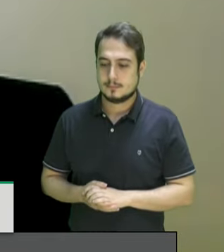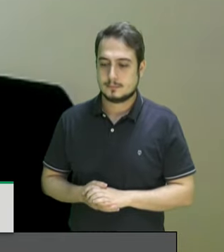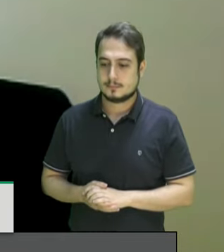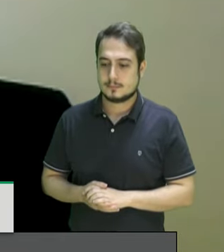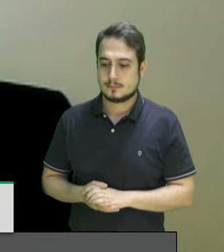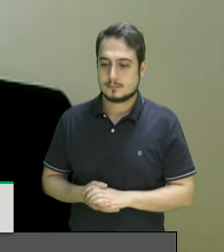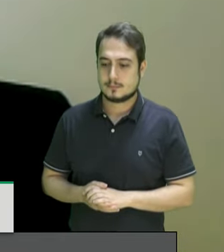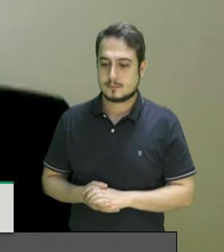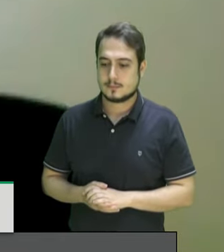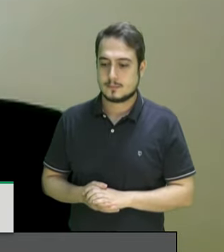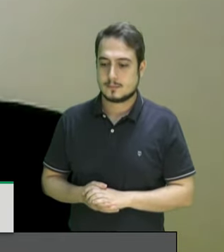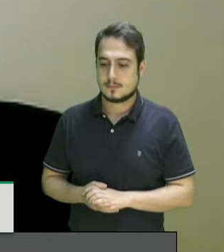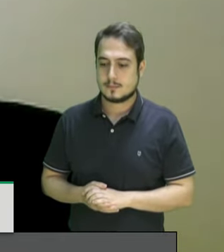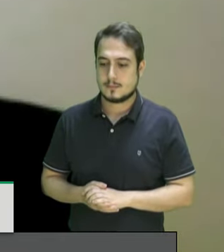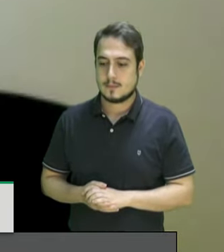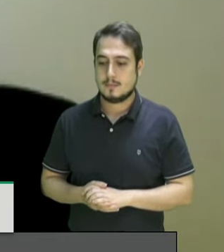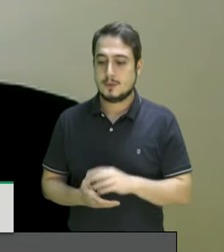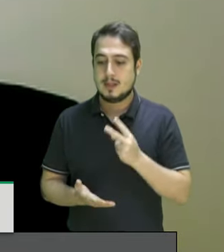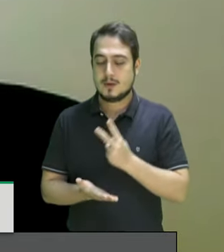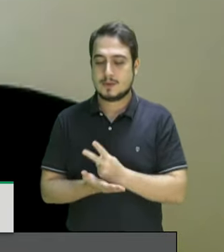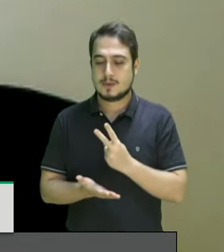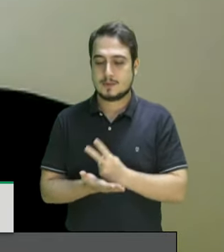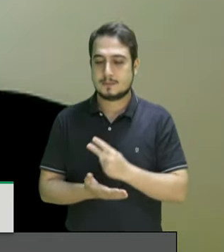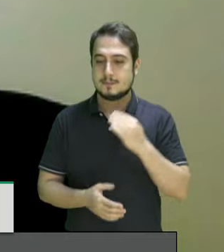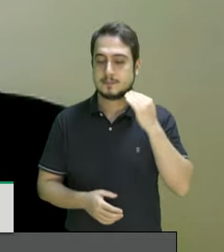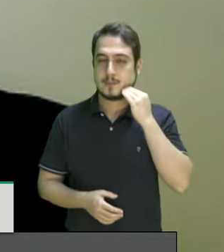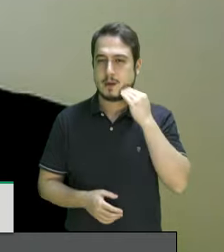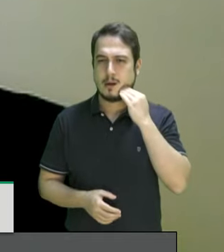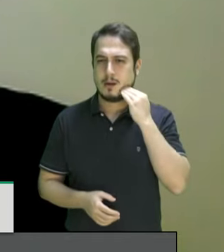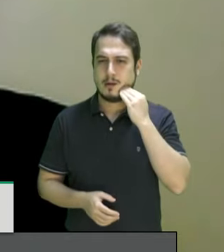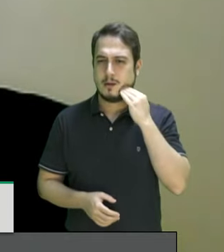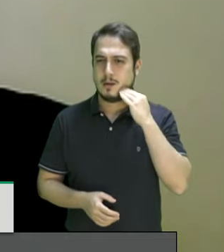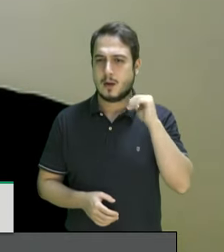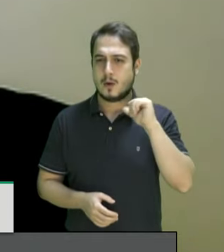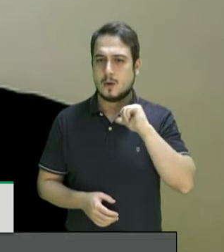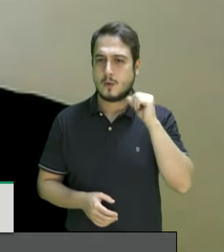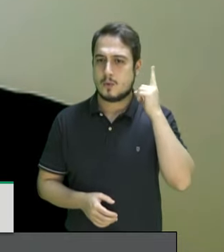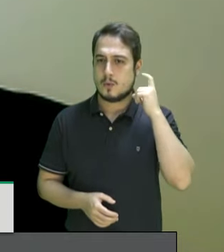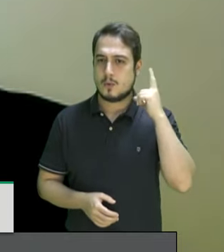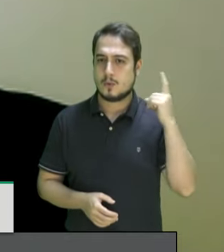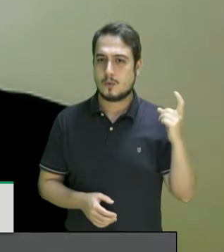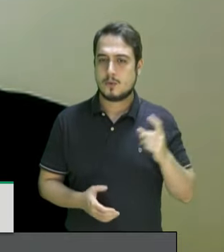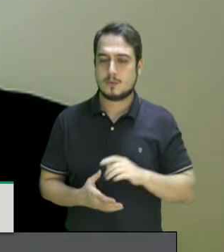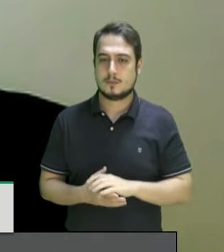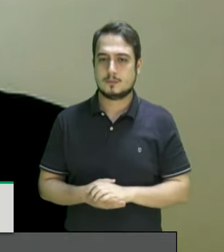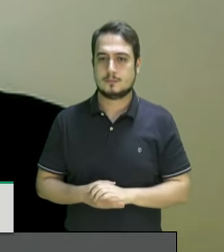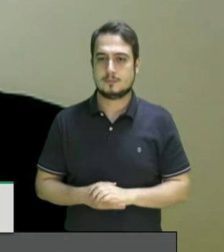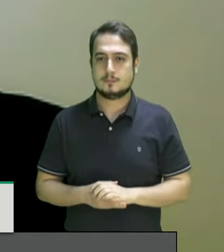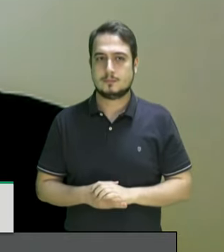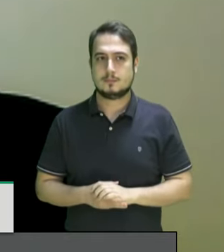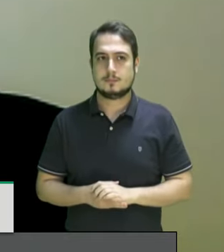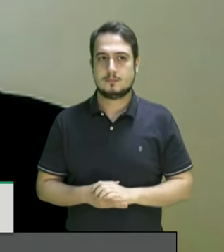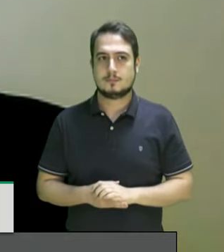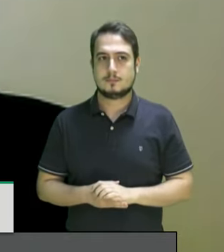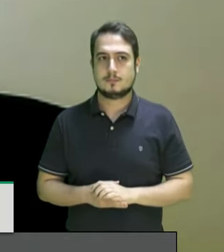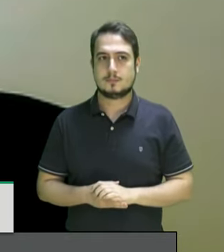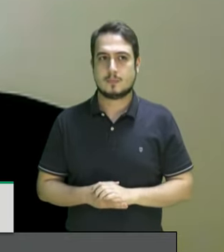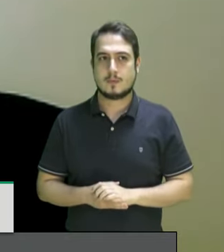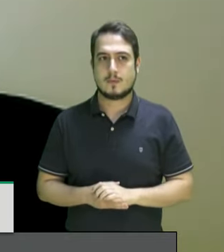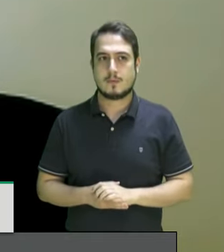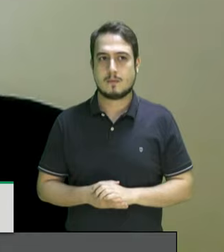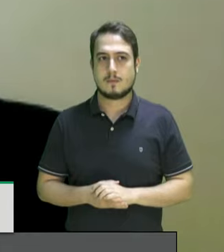vale o que eu acho importante já que o tema é